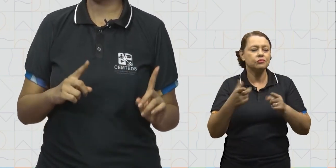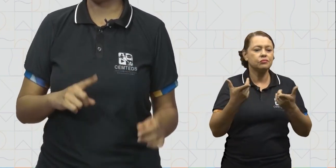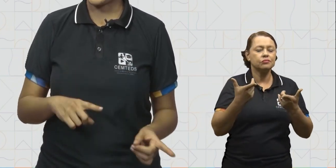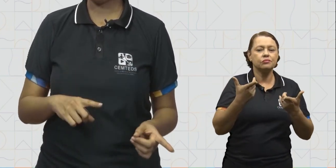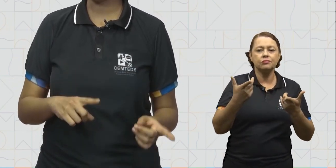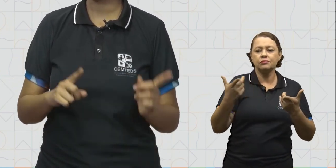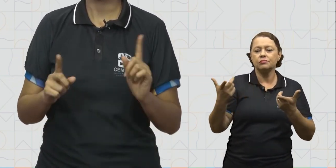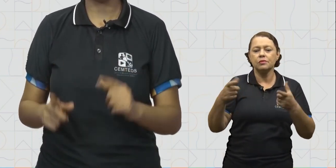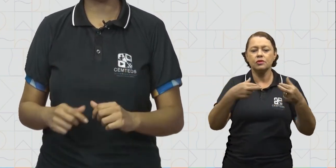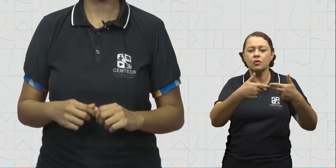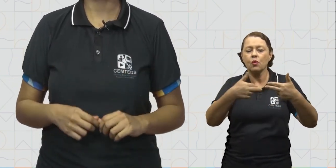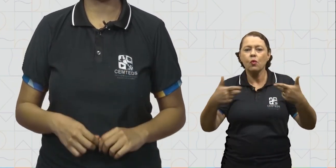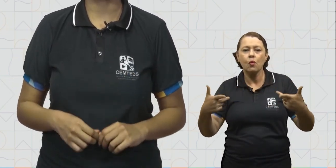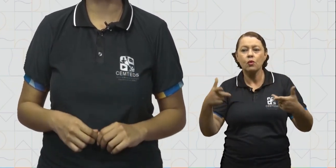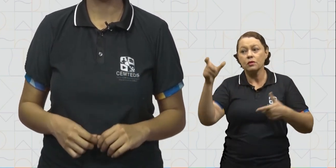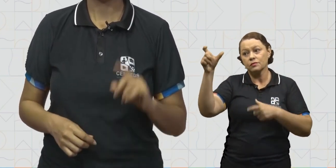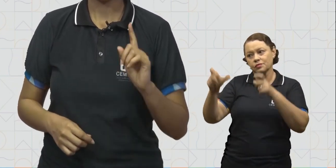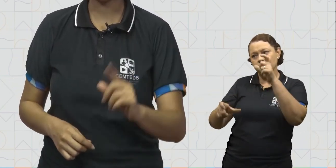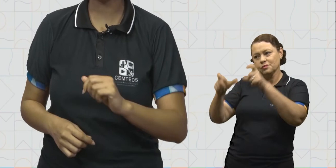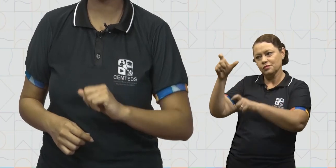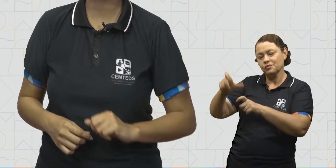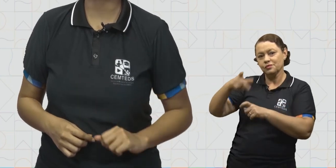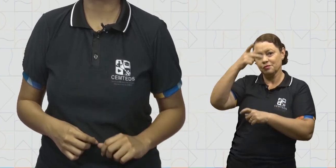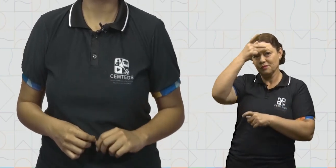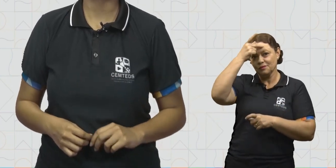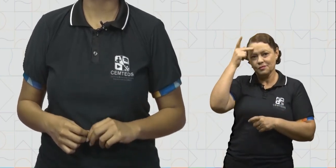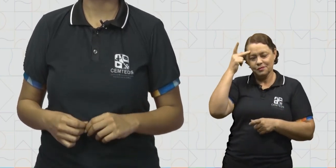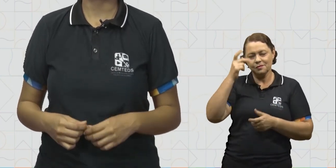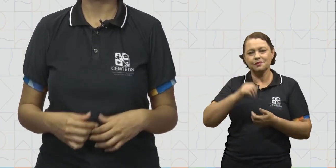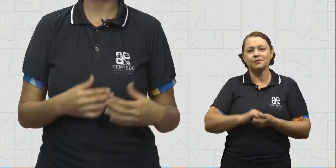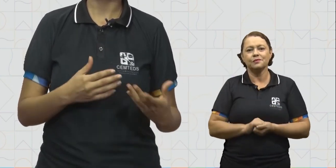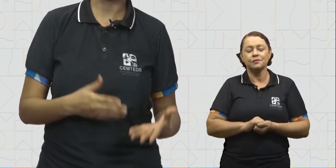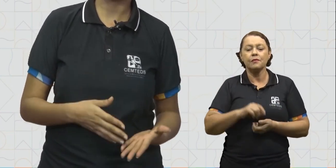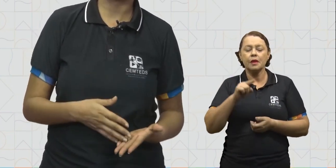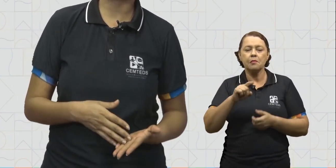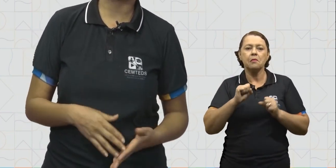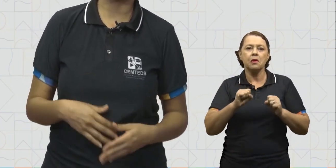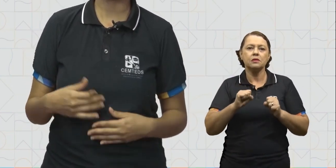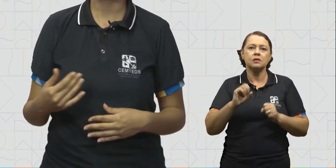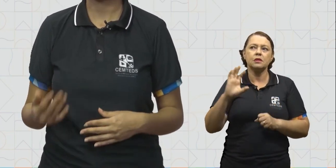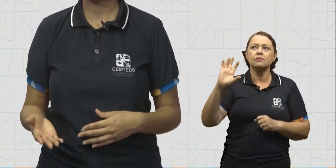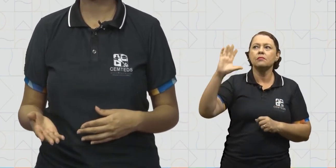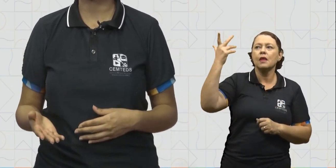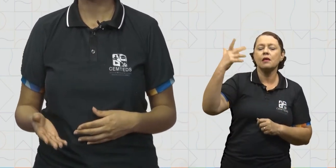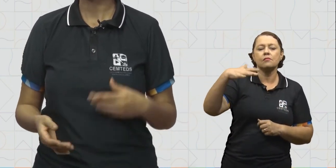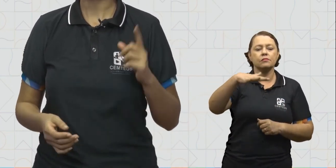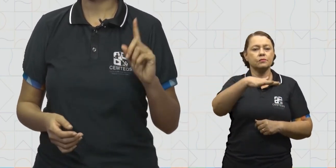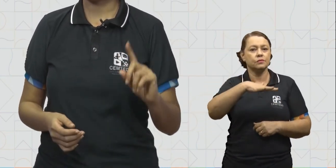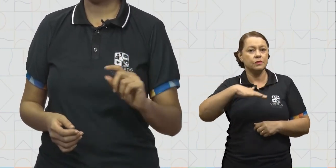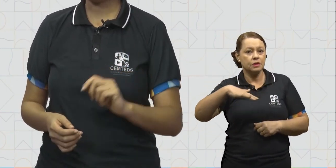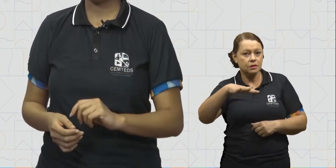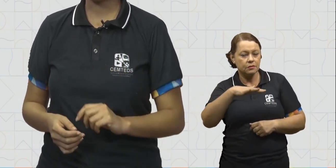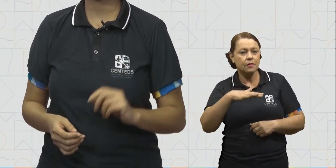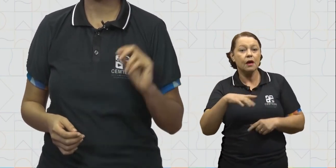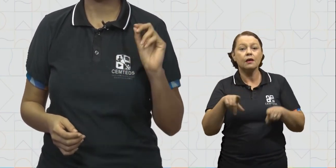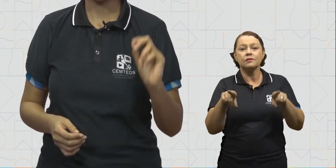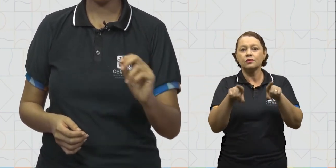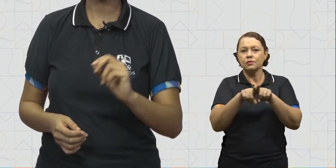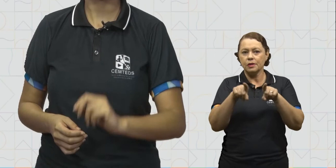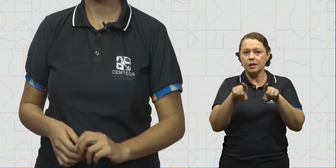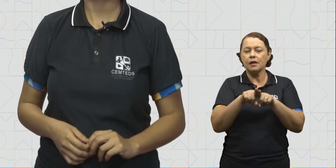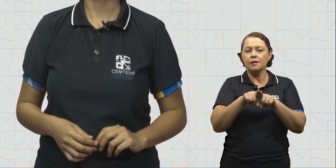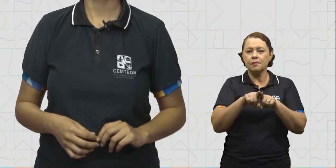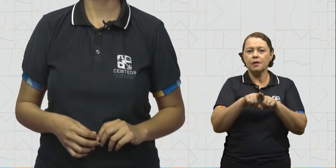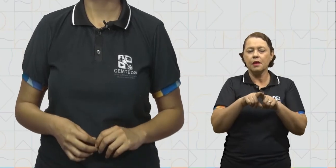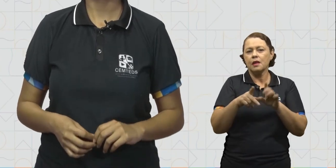de algo ou de alguém. Essa posição pode ser sobre tempo, sobre espaço e até mesmo na